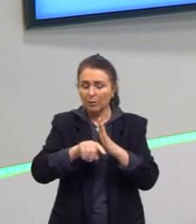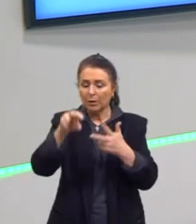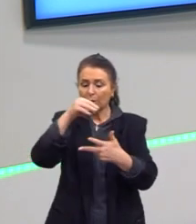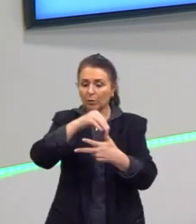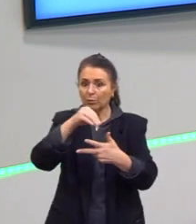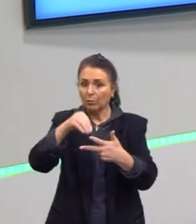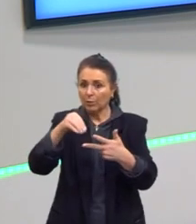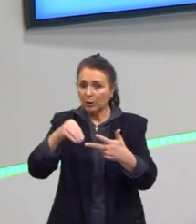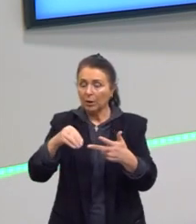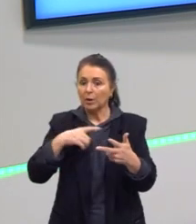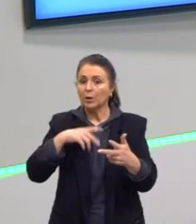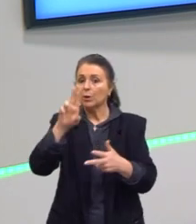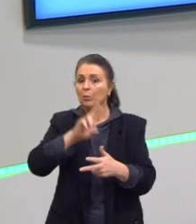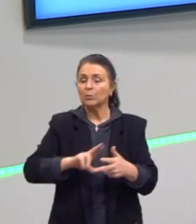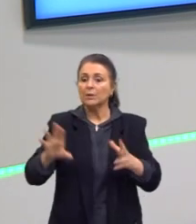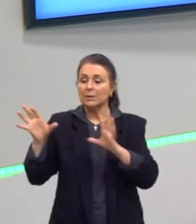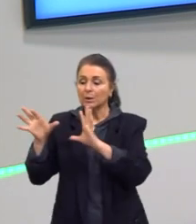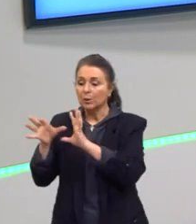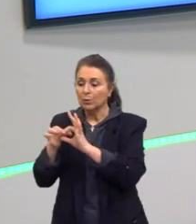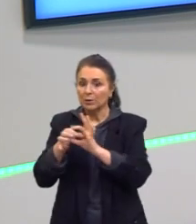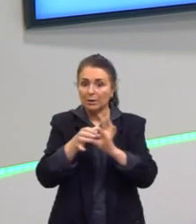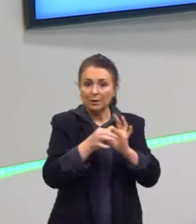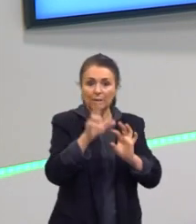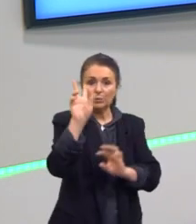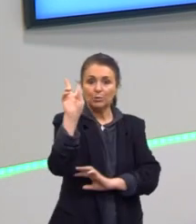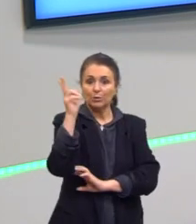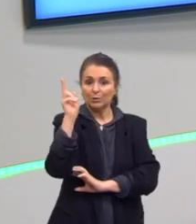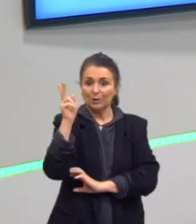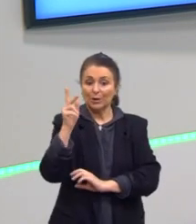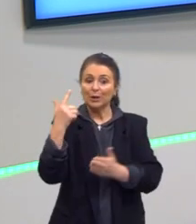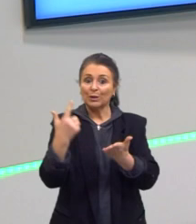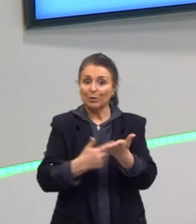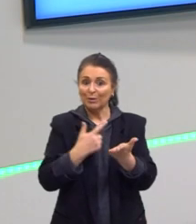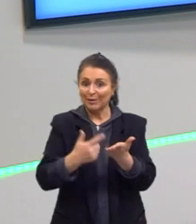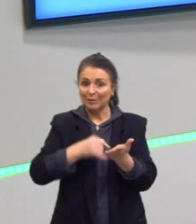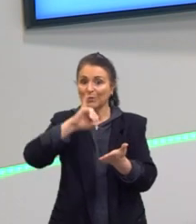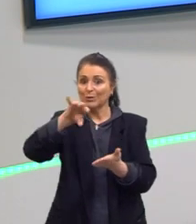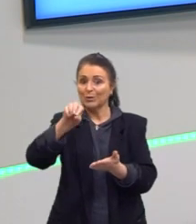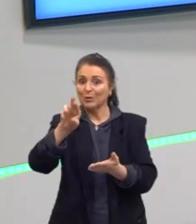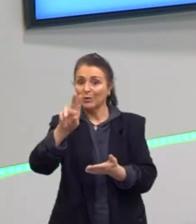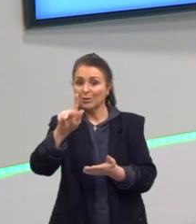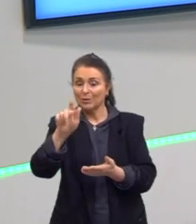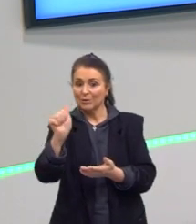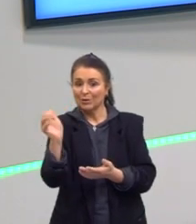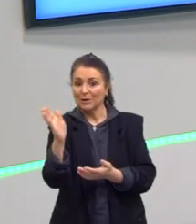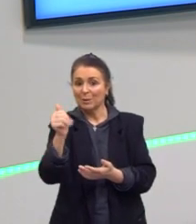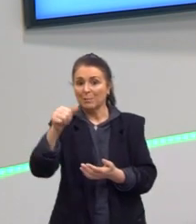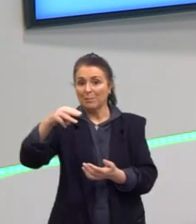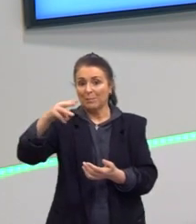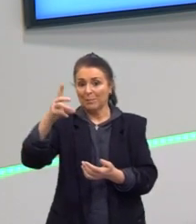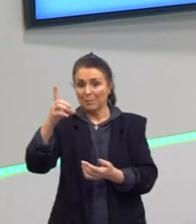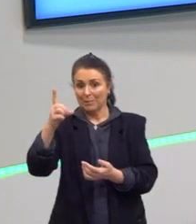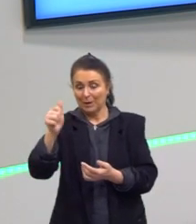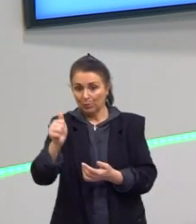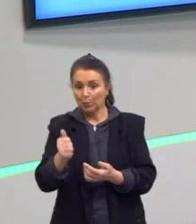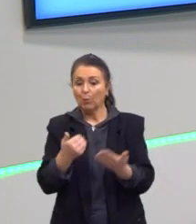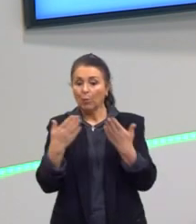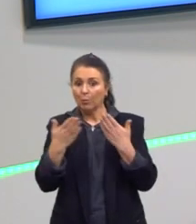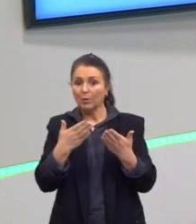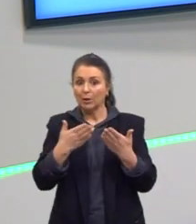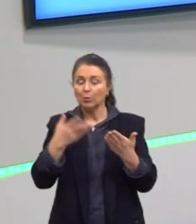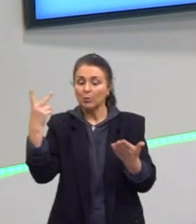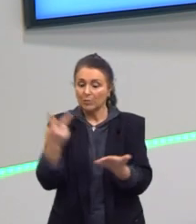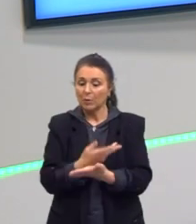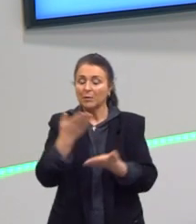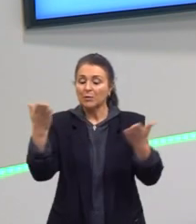puxe esse contexto histórico de Capitães da Areia para falar sobre as questões que estão acontecendo aí hoje. Então, é uma boa